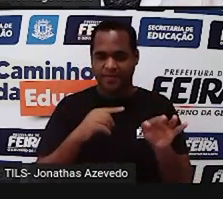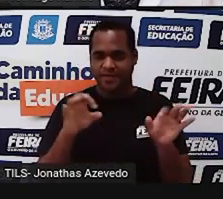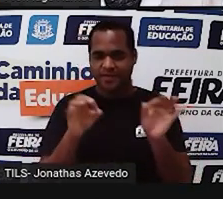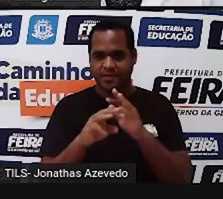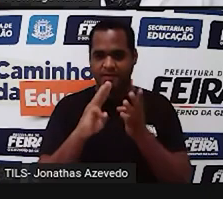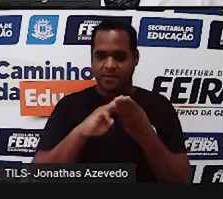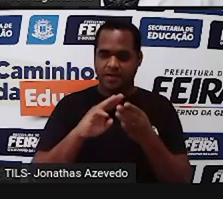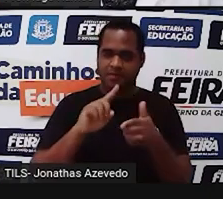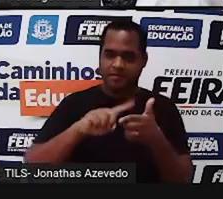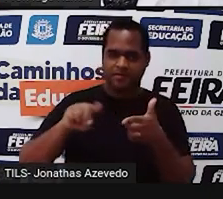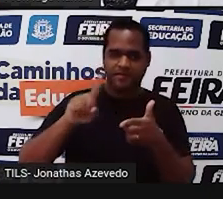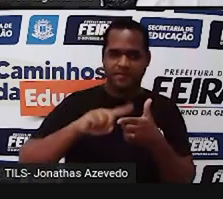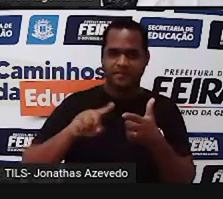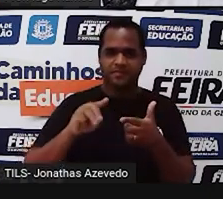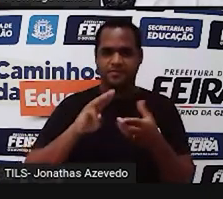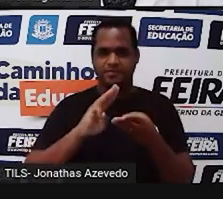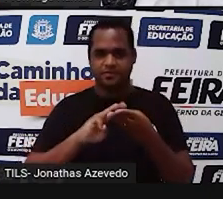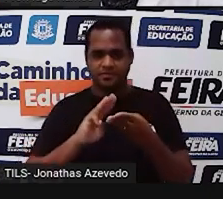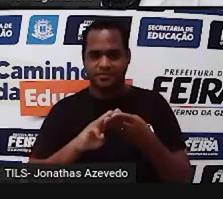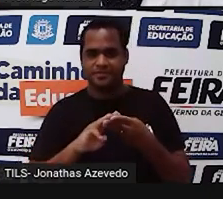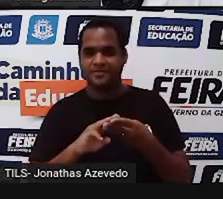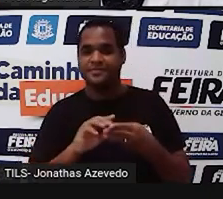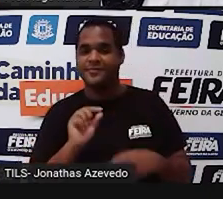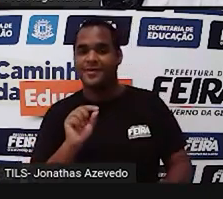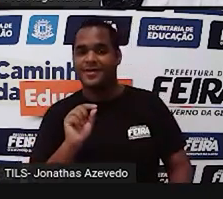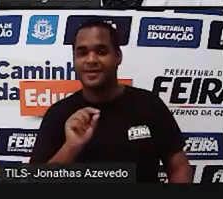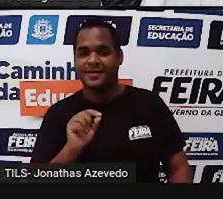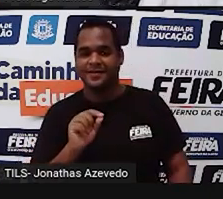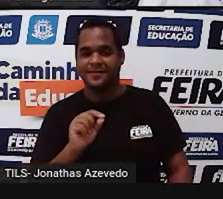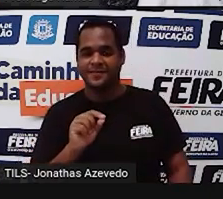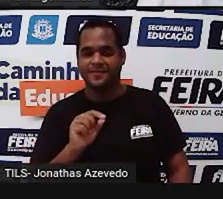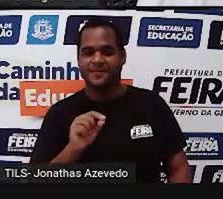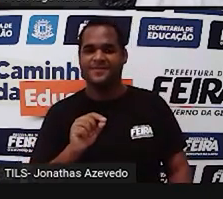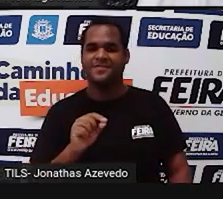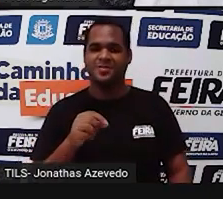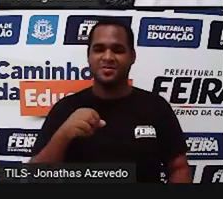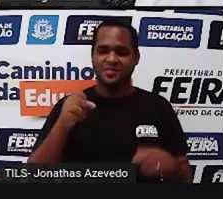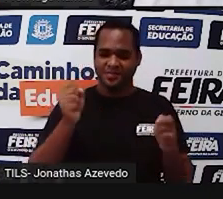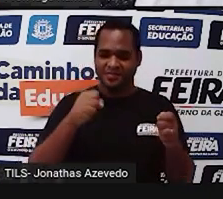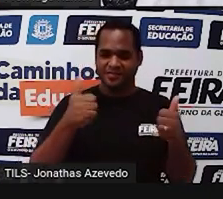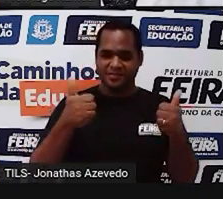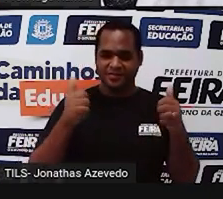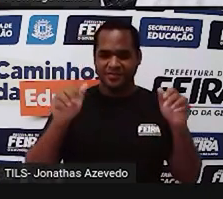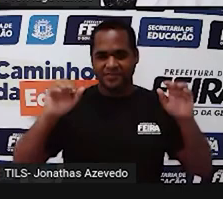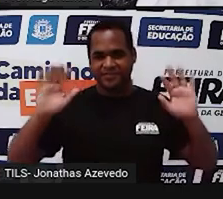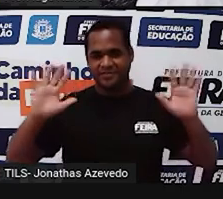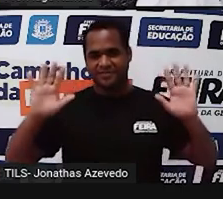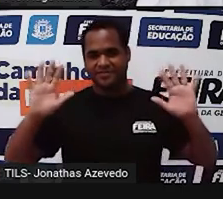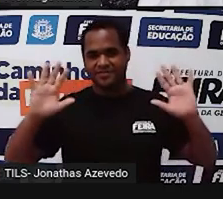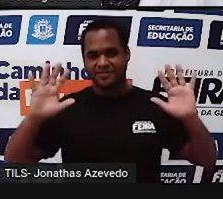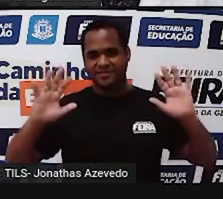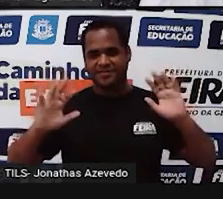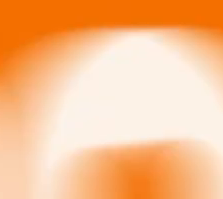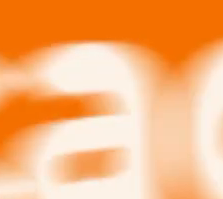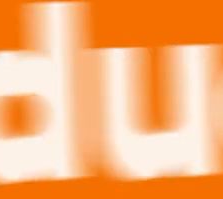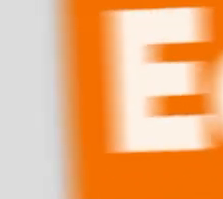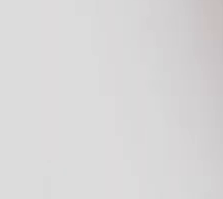matemática não é problema, matemática é... É isso aí, até a próxima, bye bye.